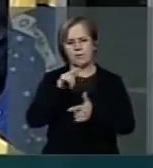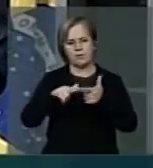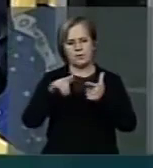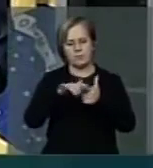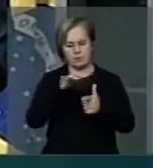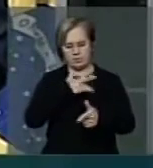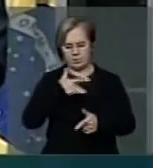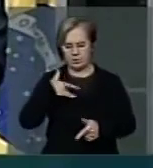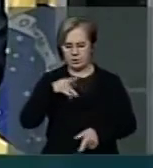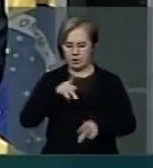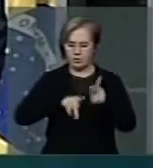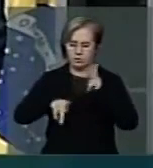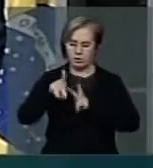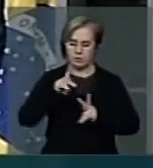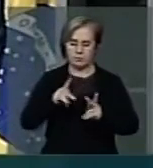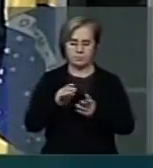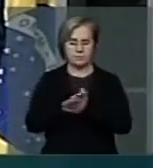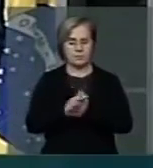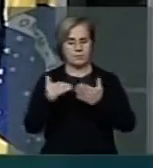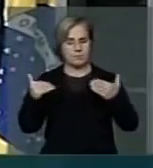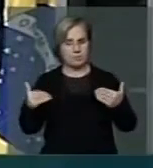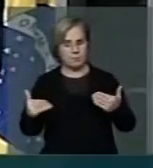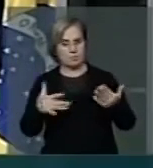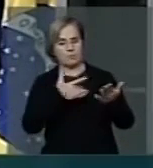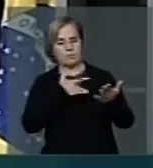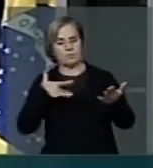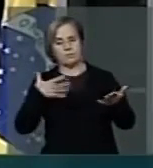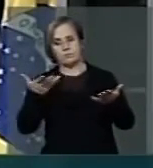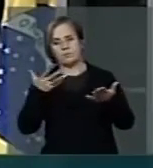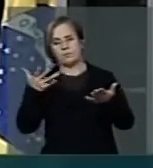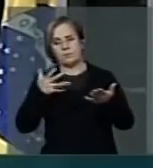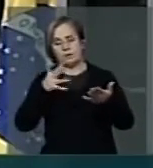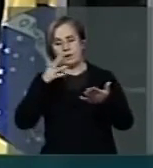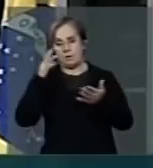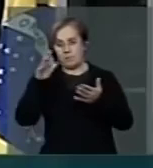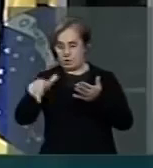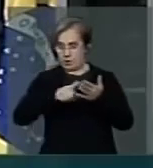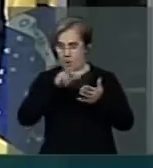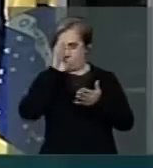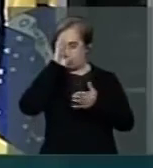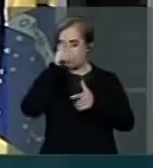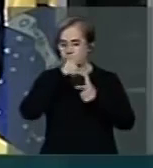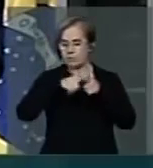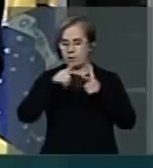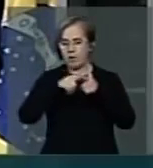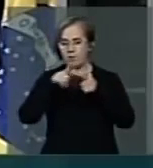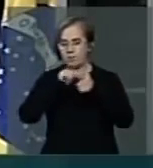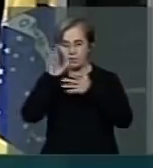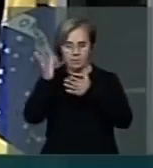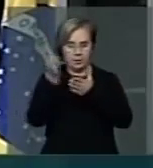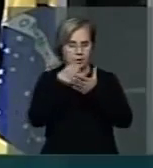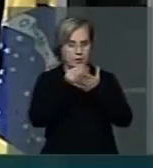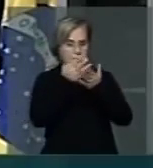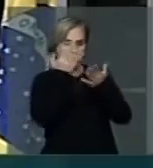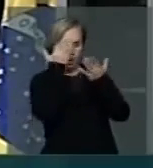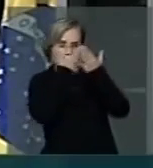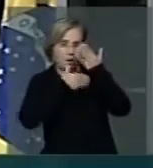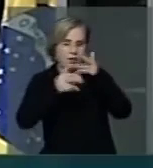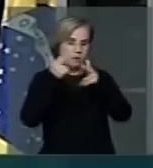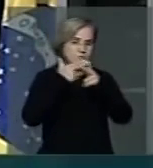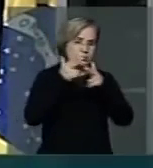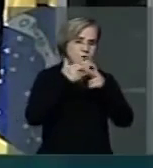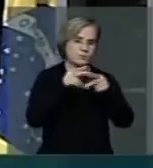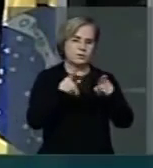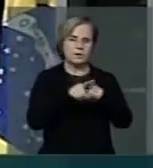O Ministério quer desviar o foco do problema, que são o subfinanciamento, a má gestão e a